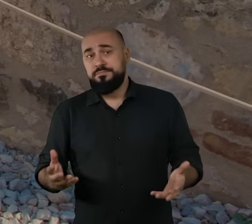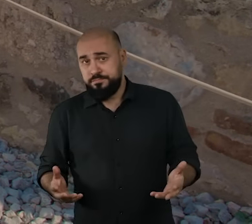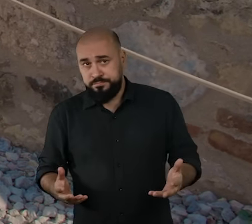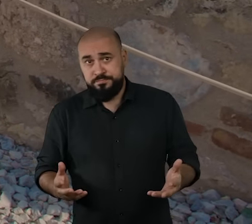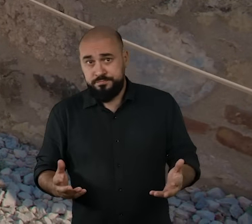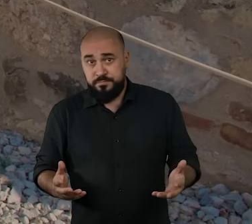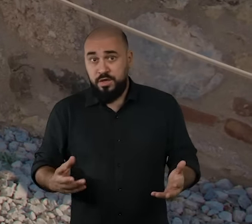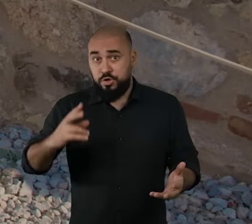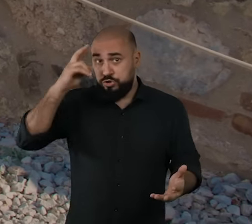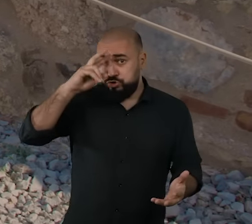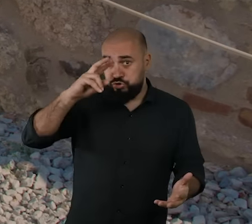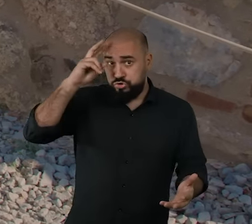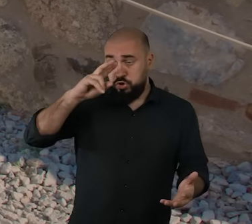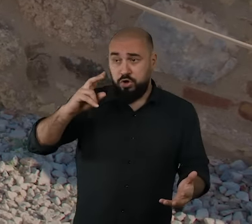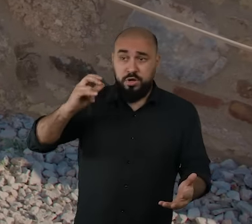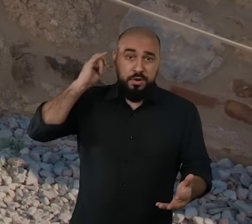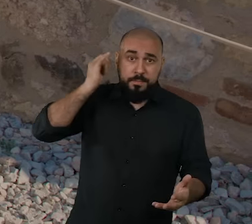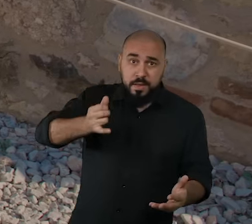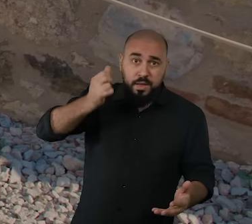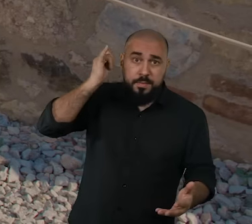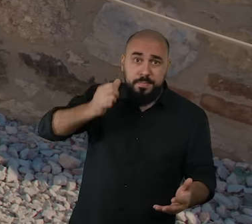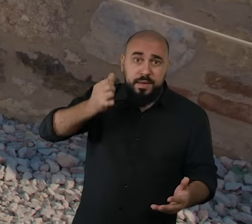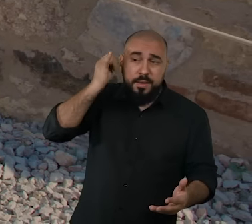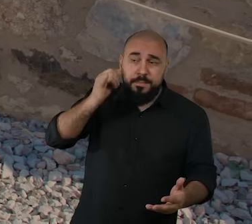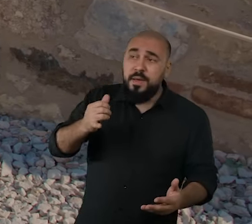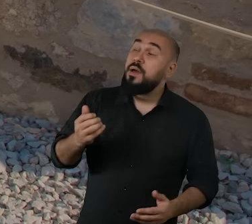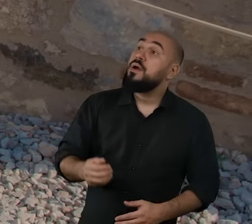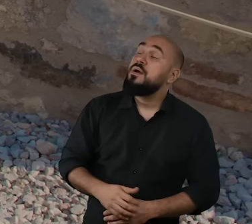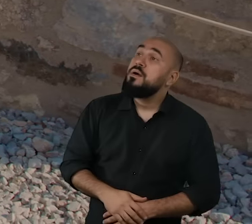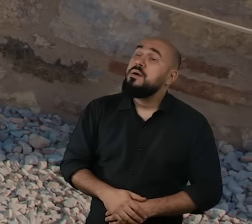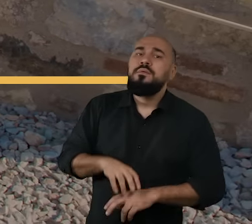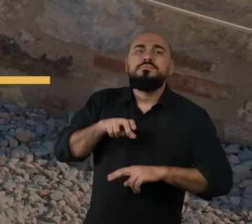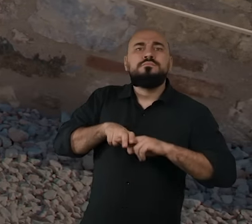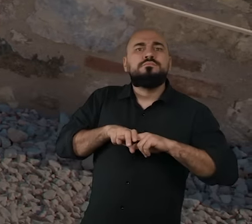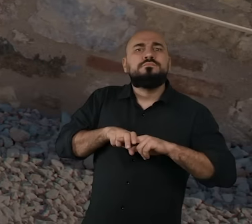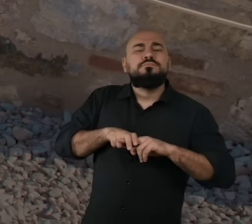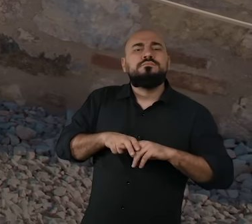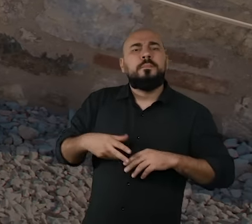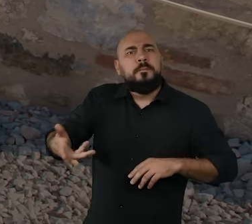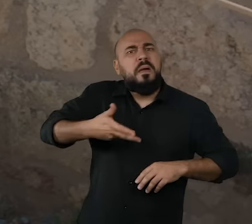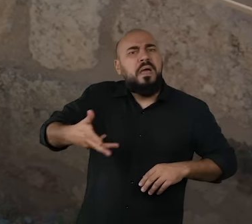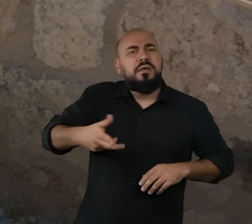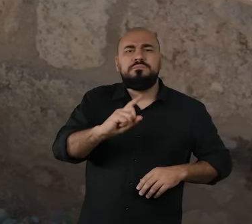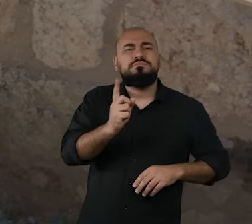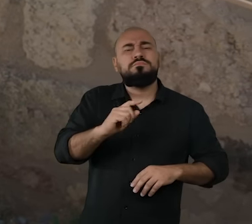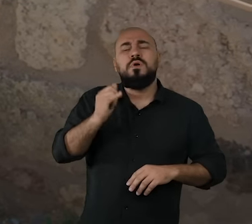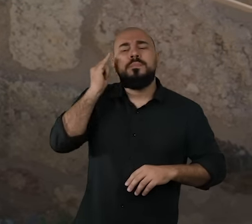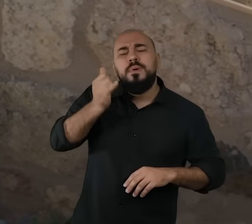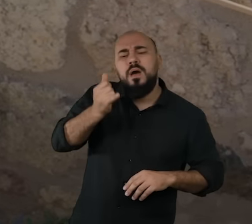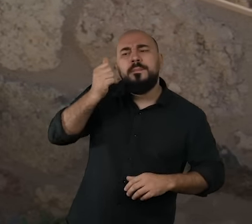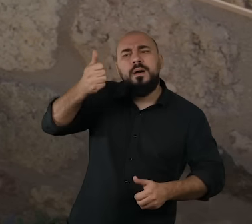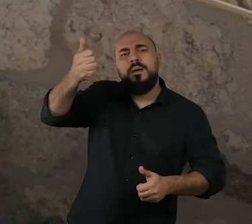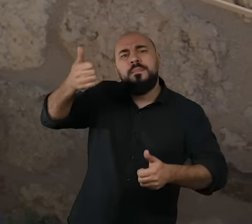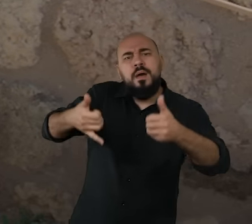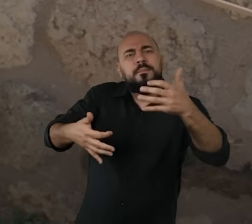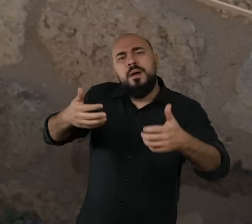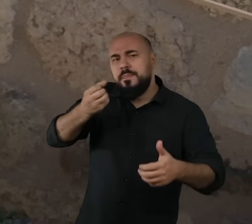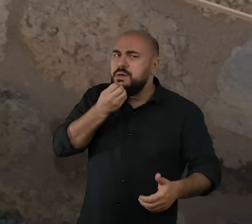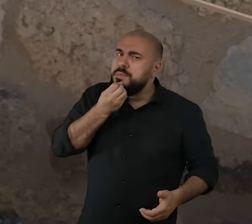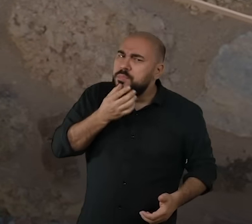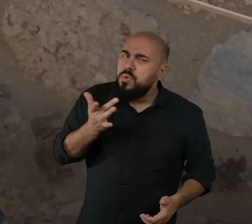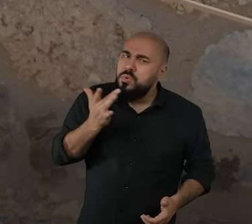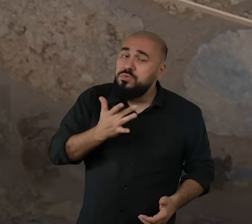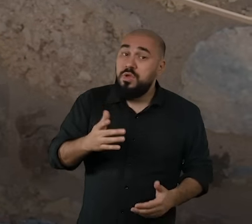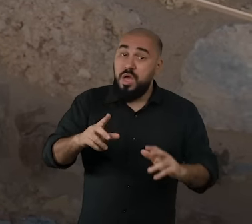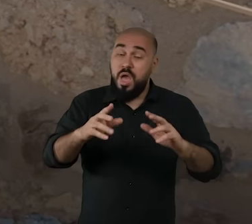Algumas histórias são melhor contadas quando a gente conta sentado, sem muita pressa. E assim eu vou contar para vocês a história